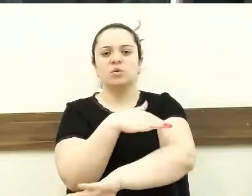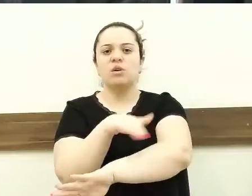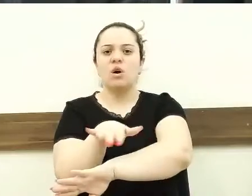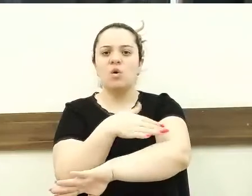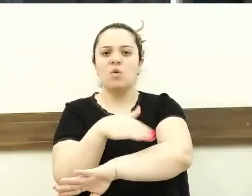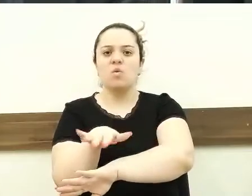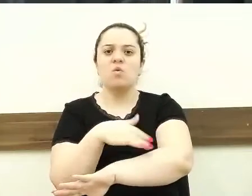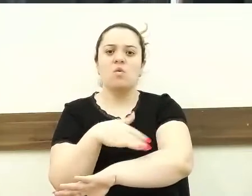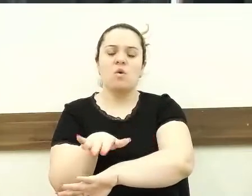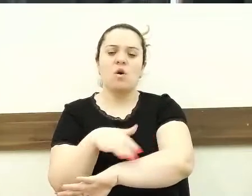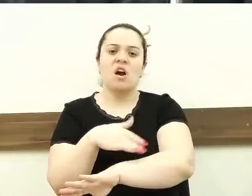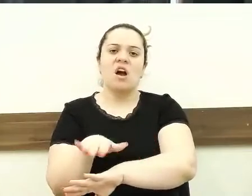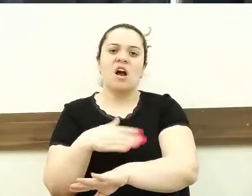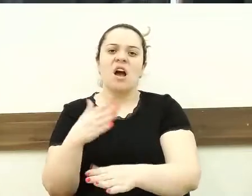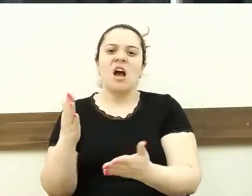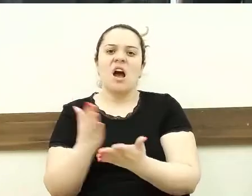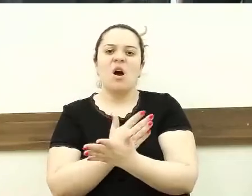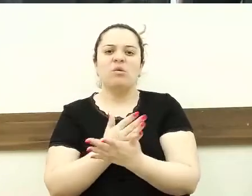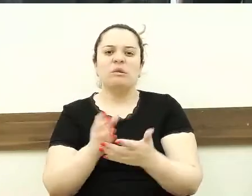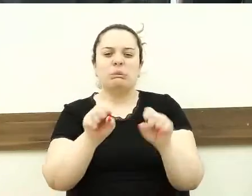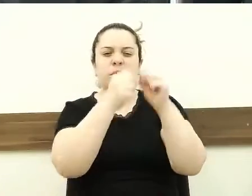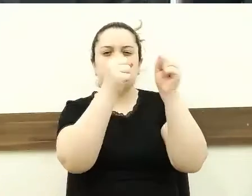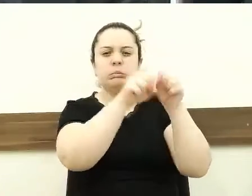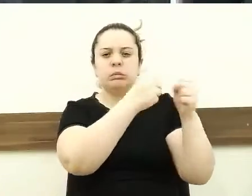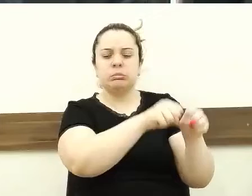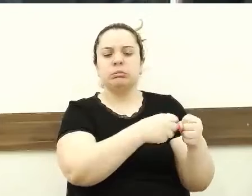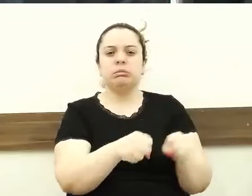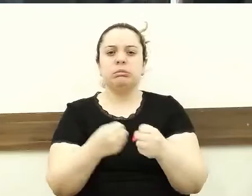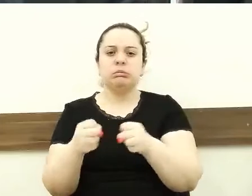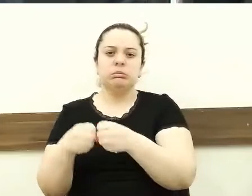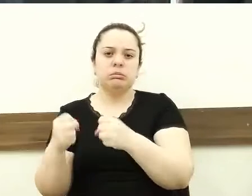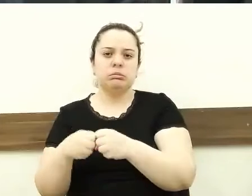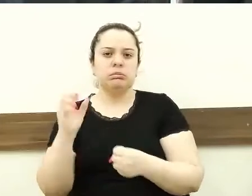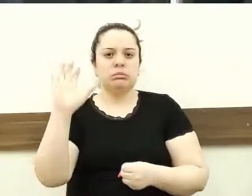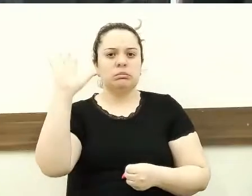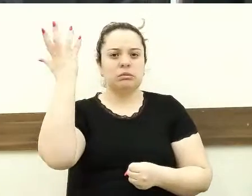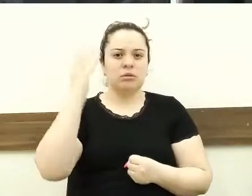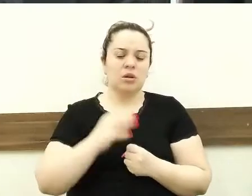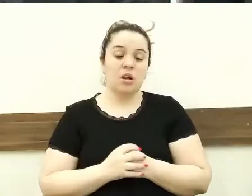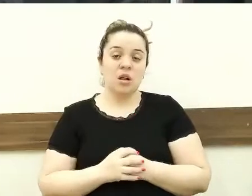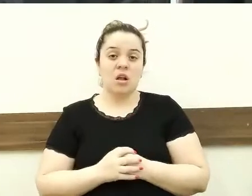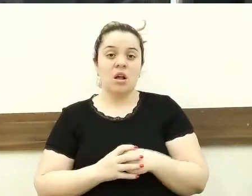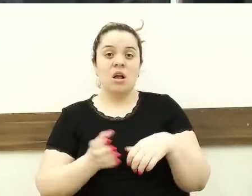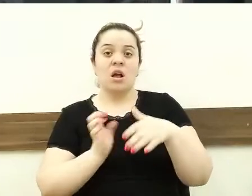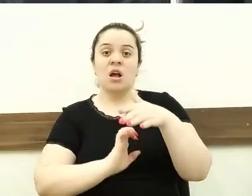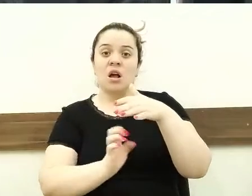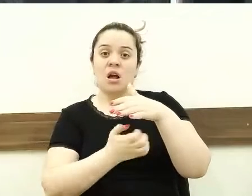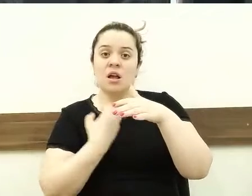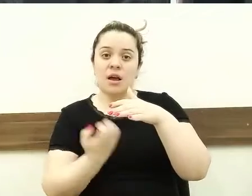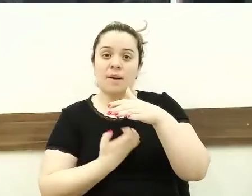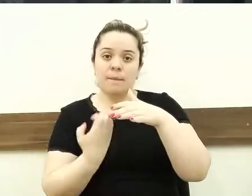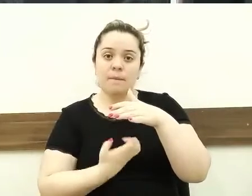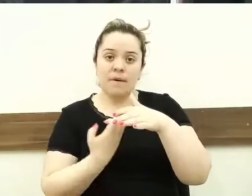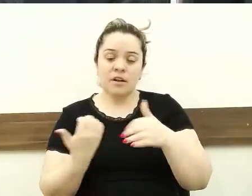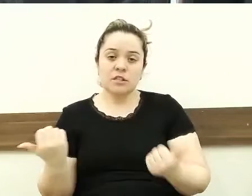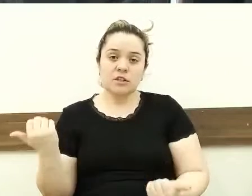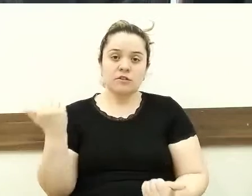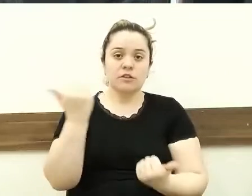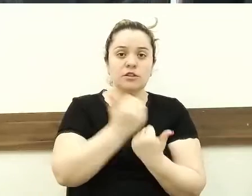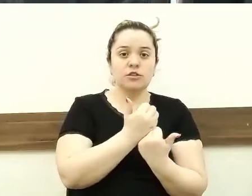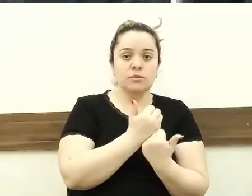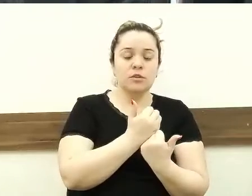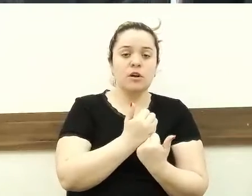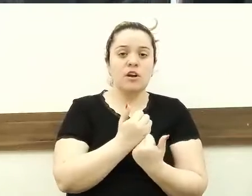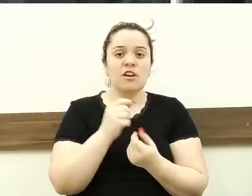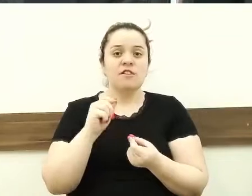andou arrastando o poste, alguns foram trocados aí e a empresa, a empresa que estava substituindo acabou jogando as